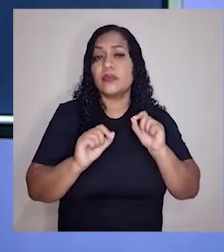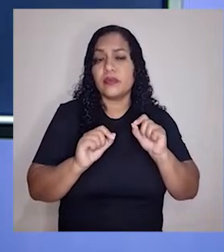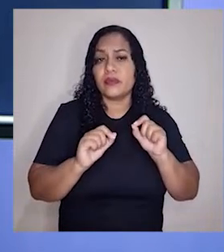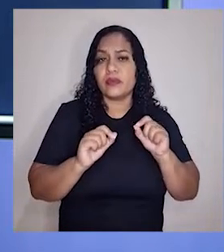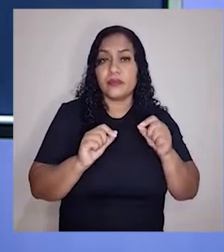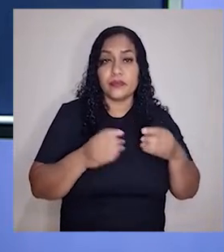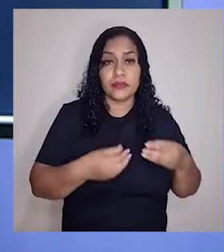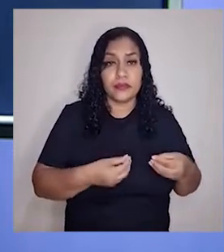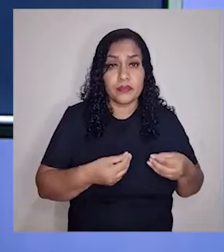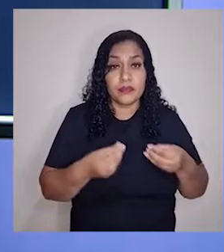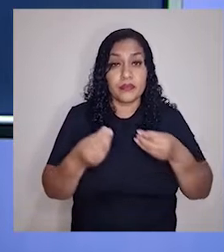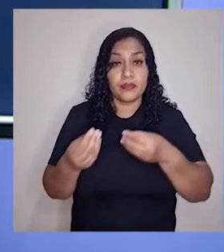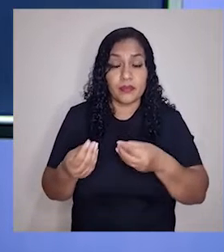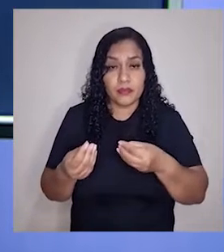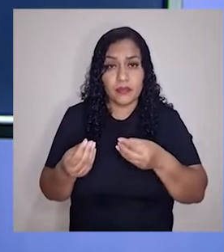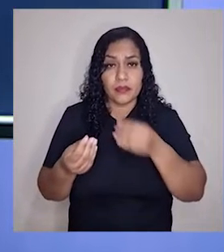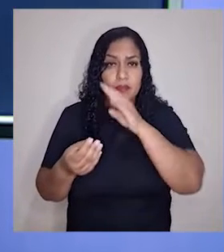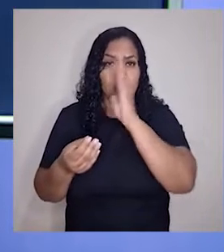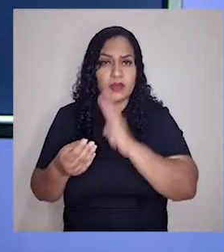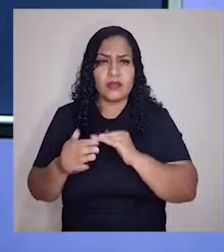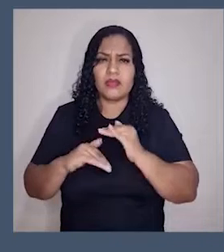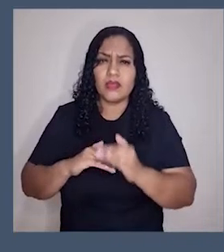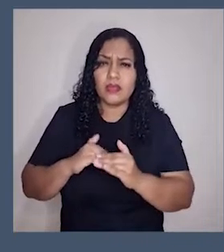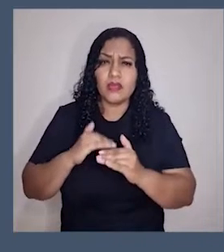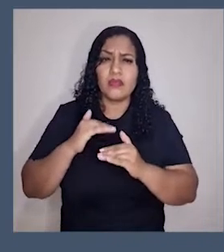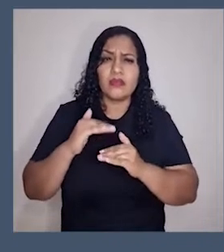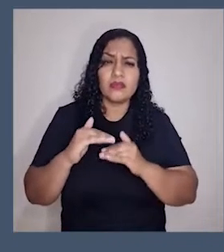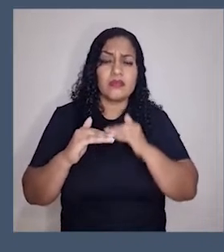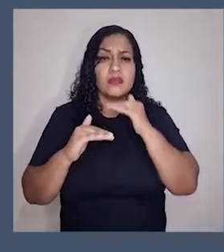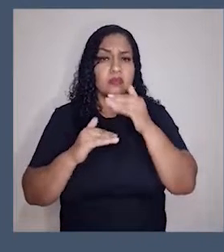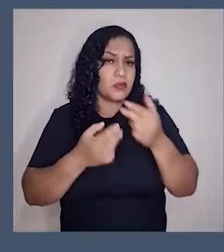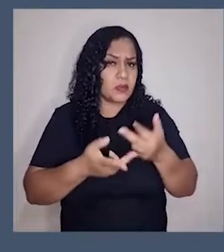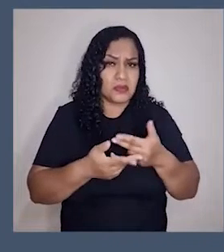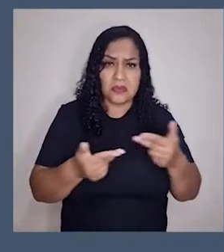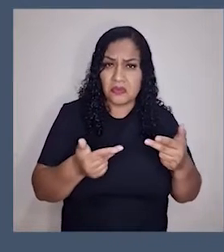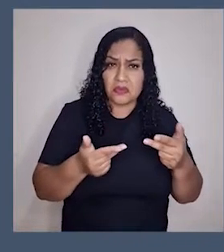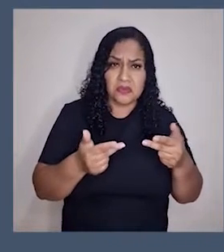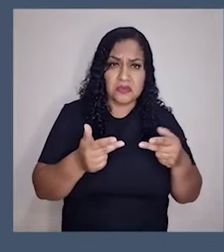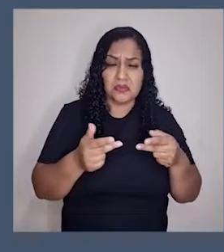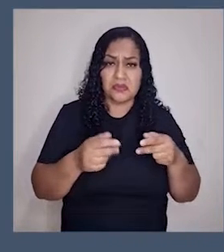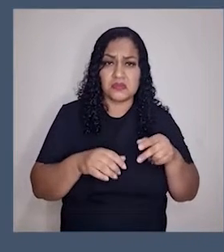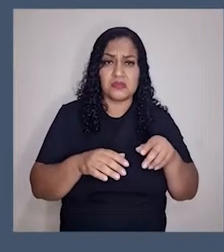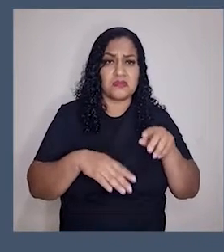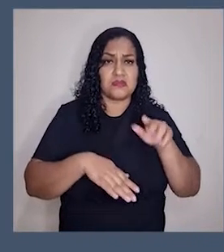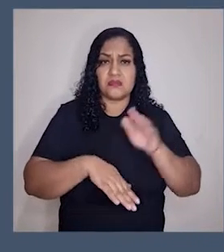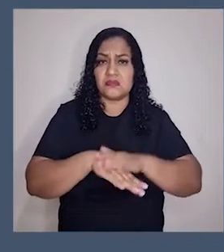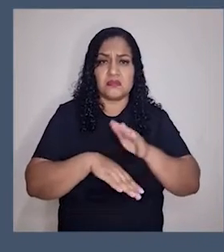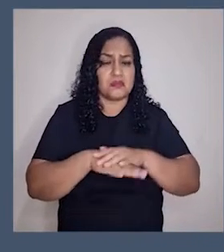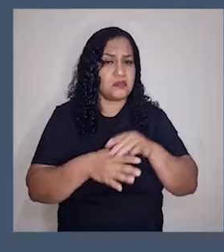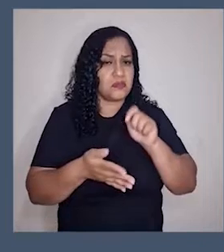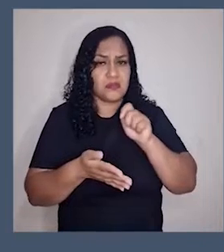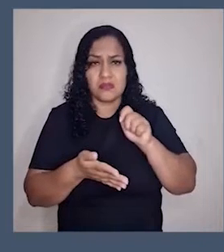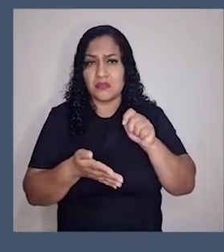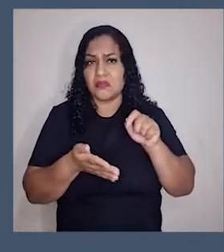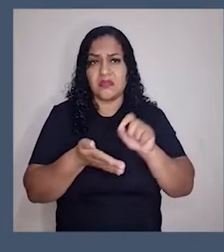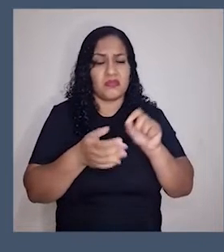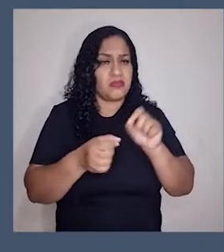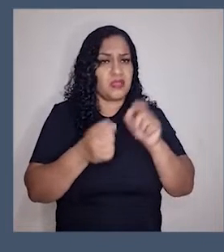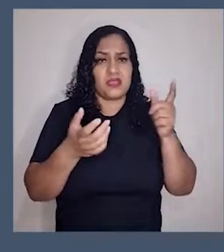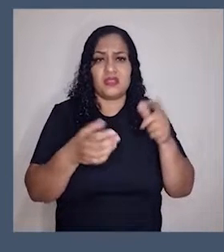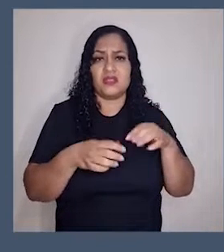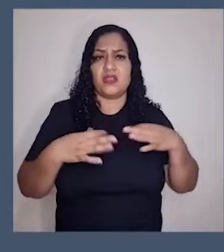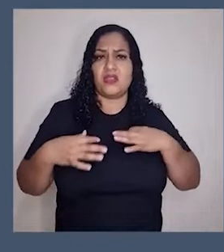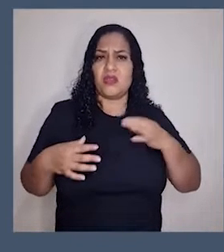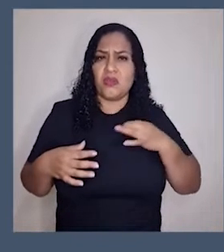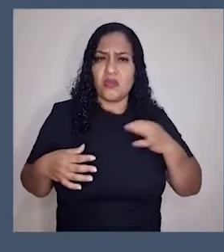Entregava pro Brasil, que estava se construindo devagarinho, produtos manufaturados. Ou seja, tecidos,